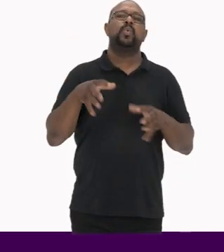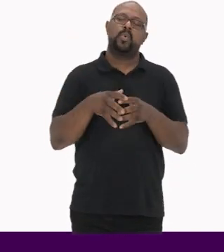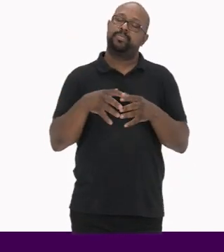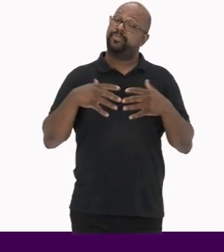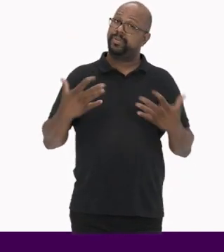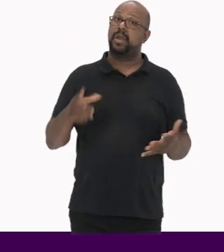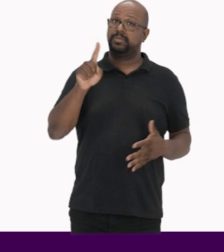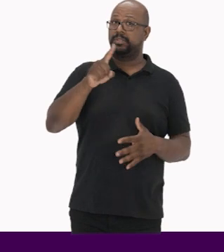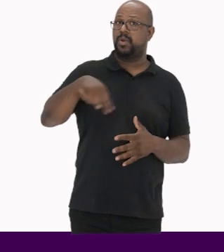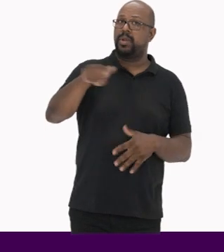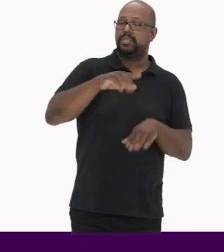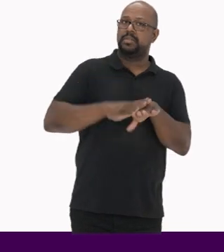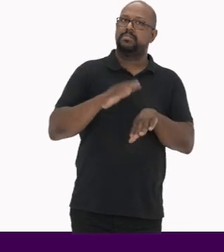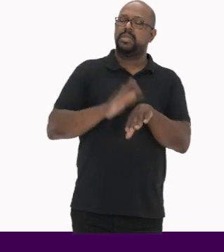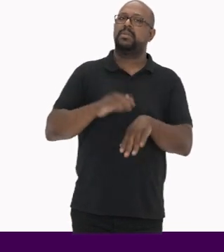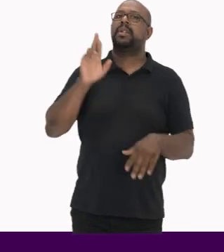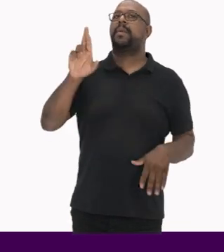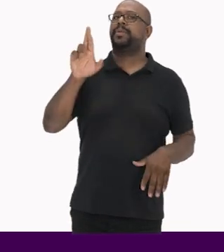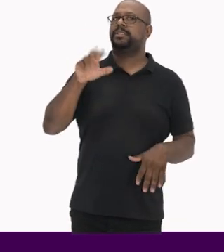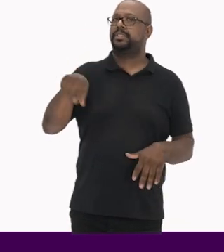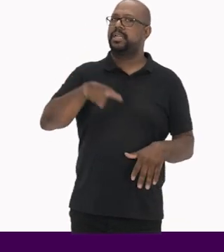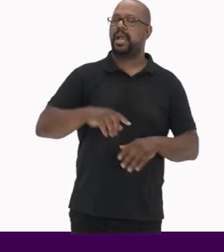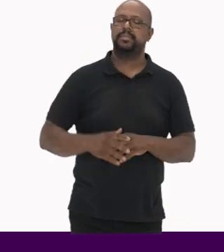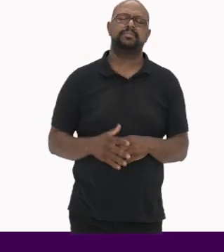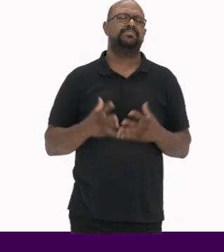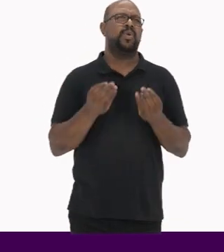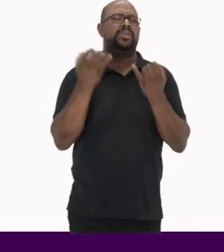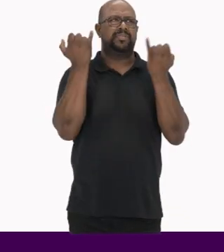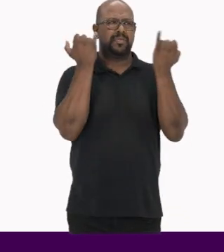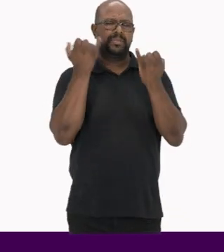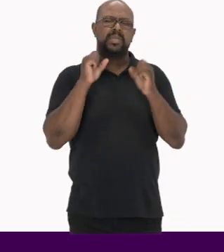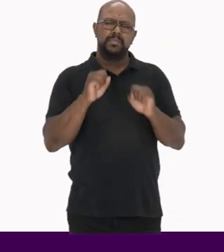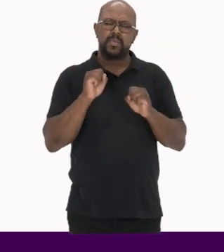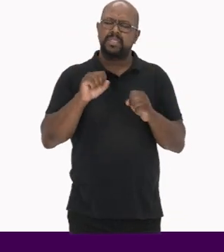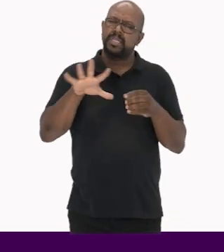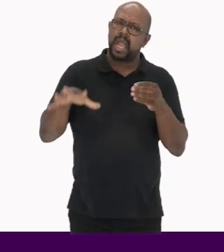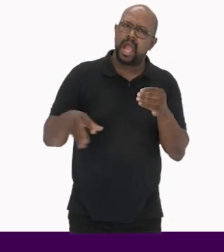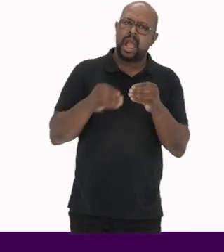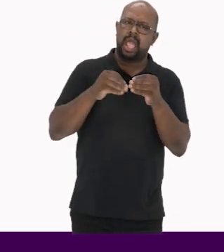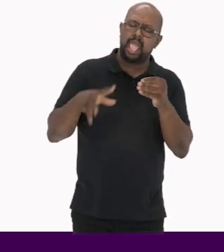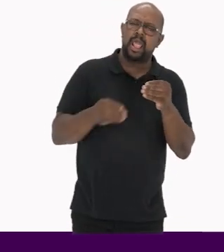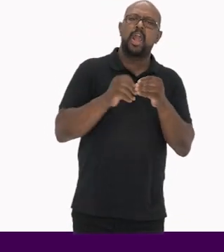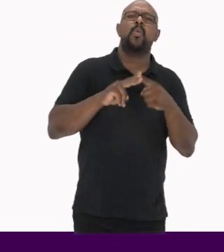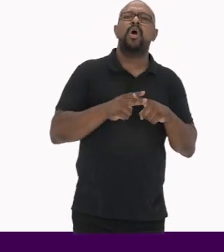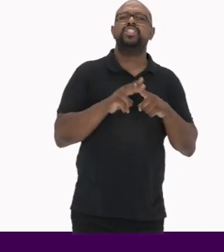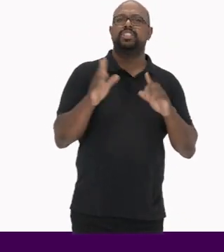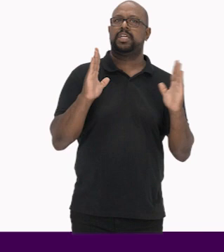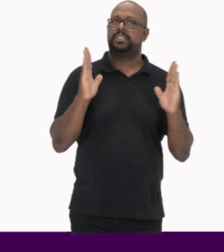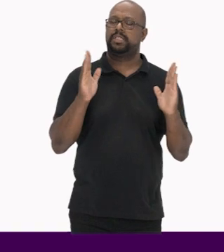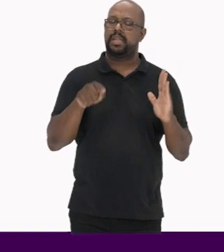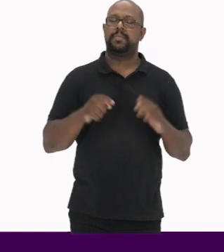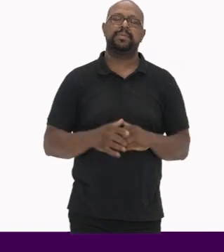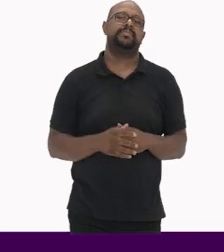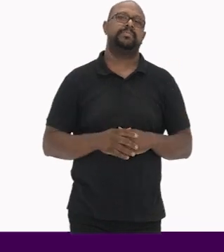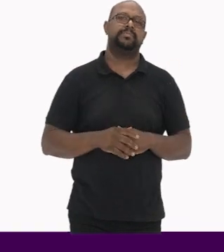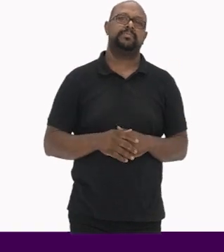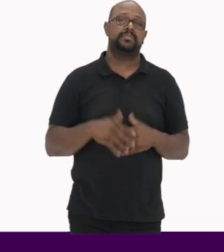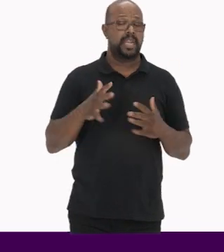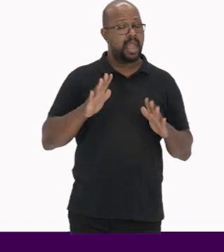grupo Afinal, são eles que estão sendo representados Muitas informações podem ser complementadas e corrigidas nessa etapa